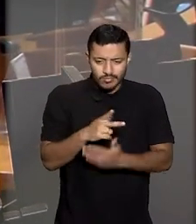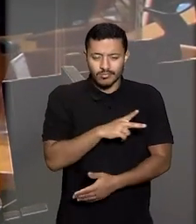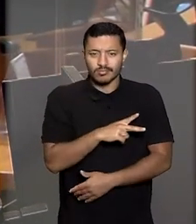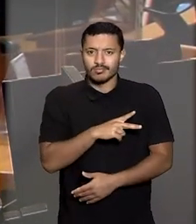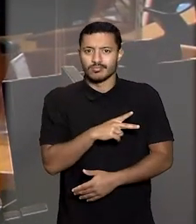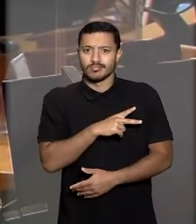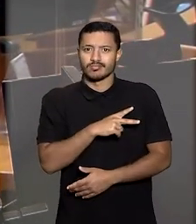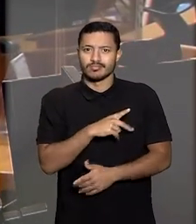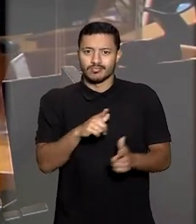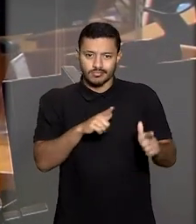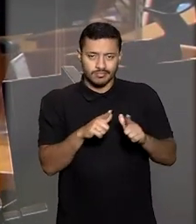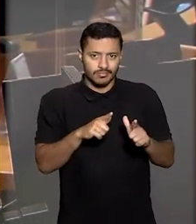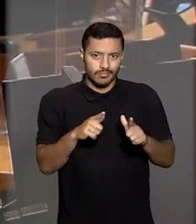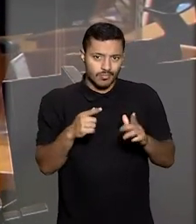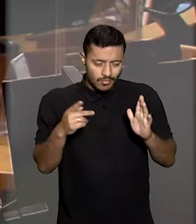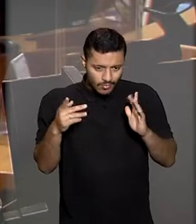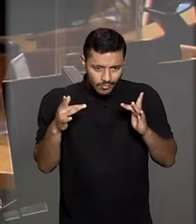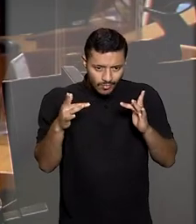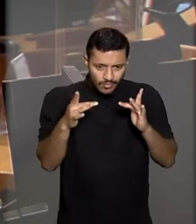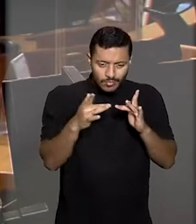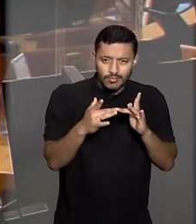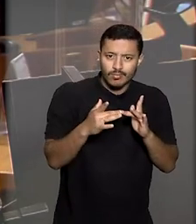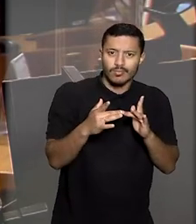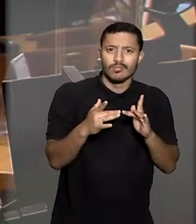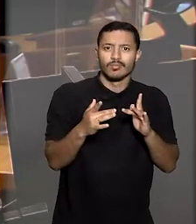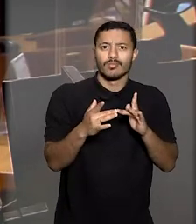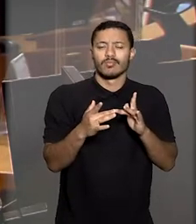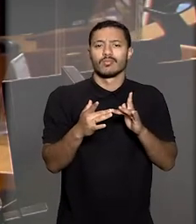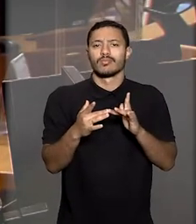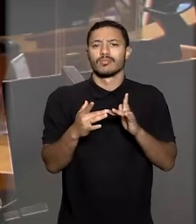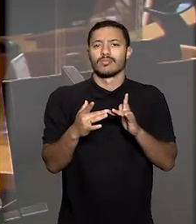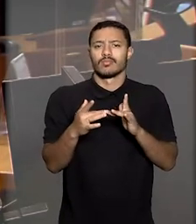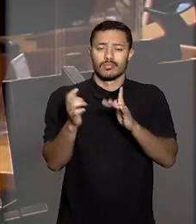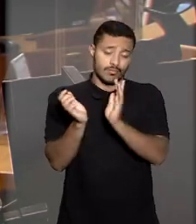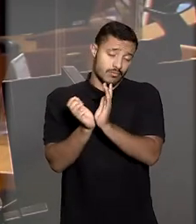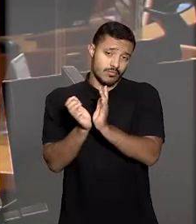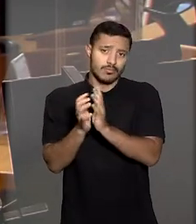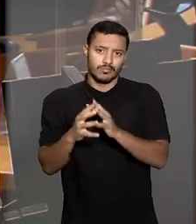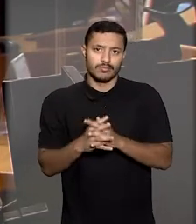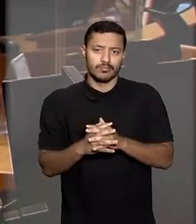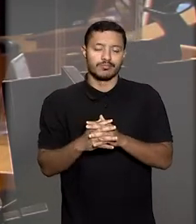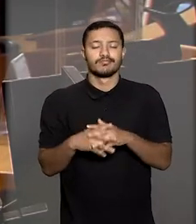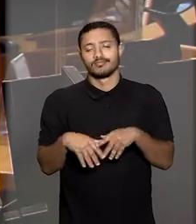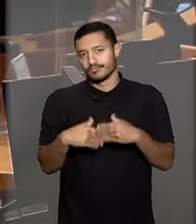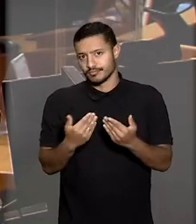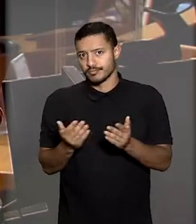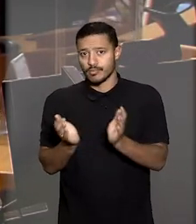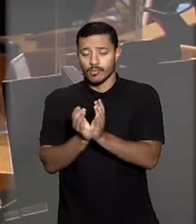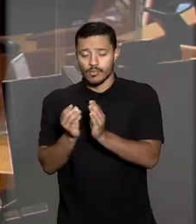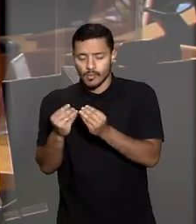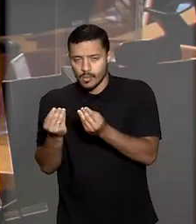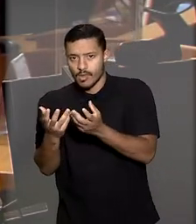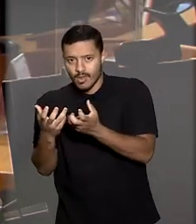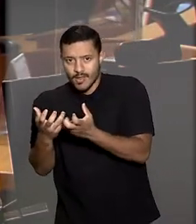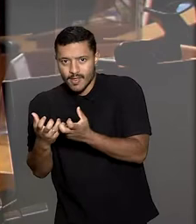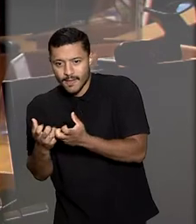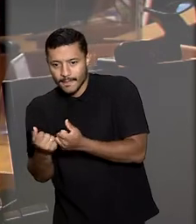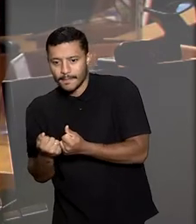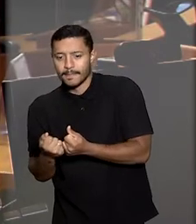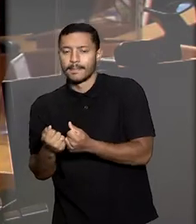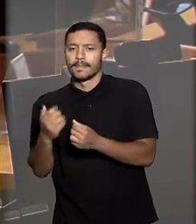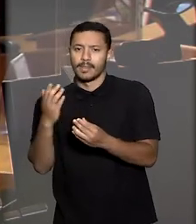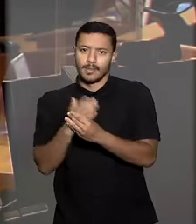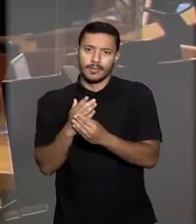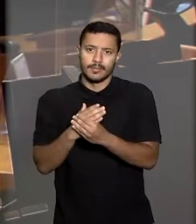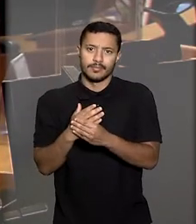a ação se mostrar diretamente relacionada à finalidade da corporação. Assim, a turma deu provimento ao recurso